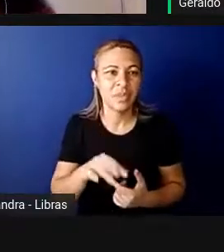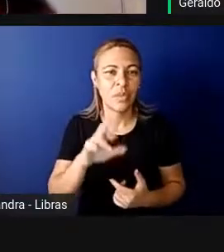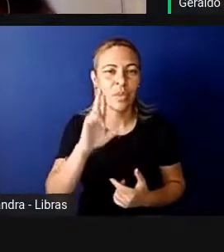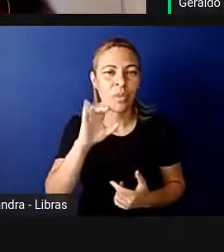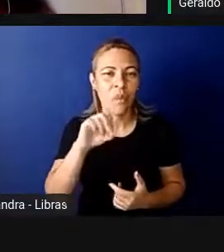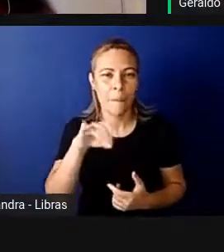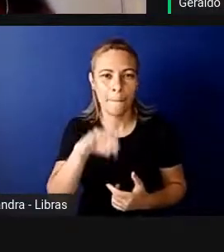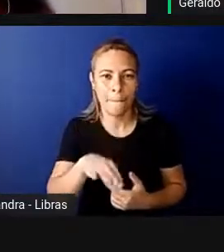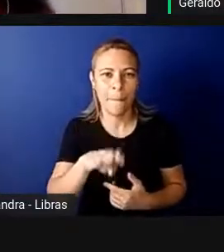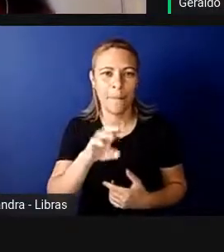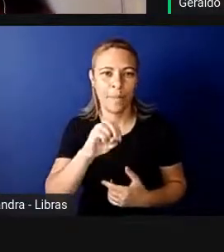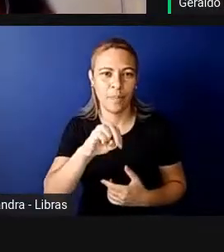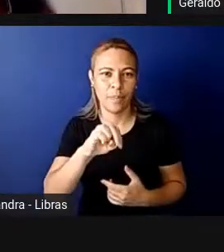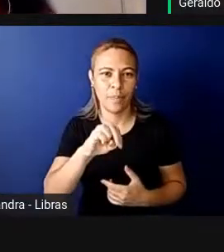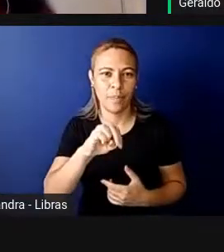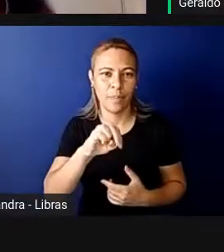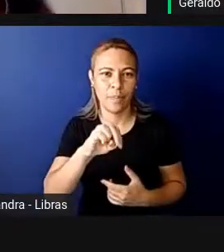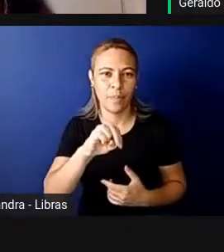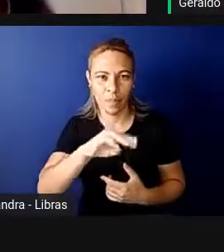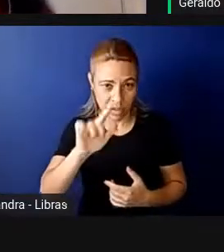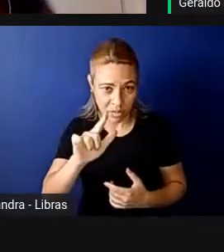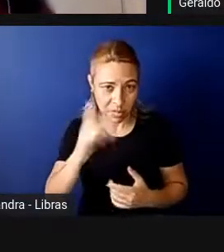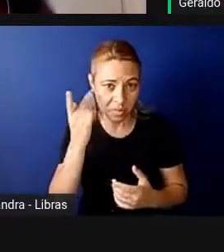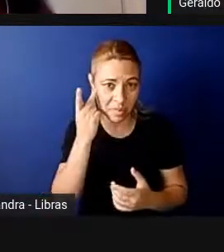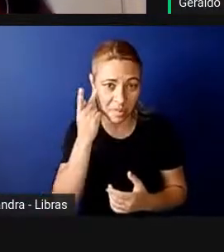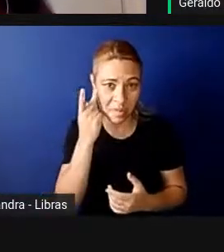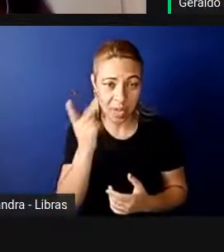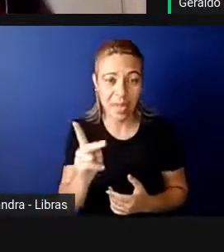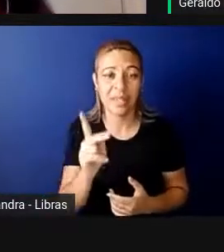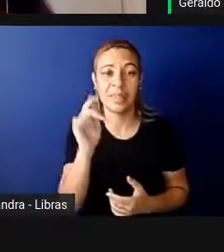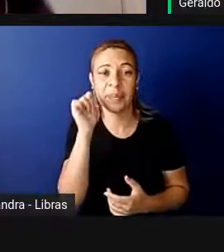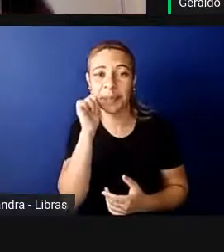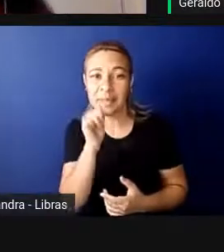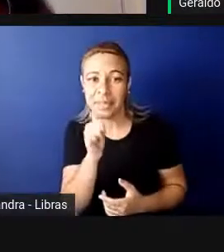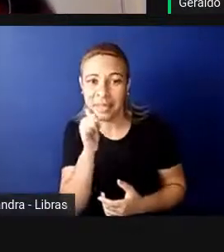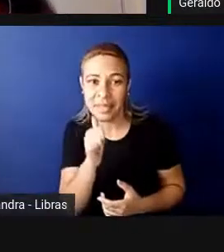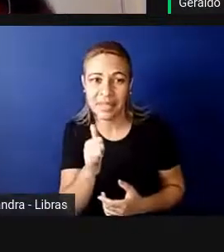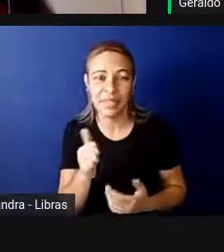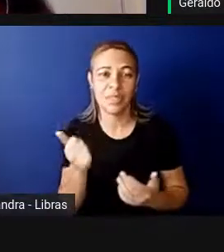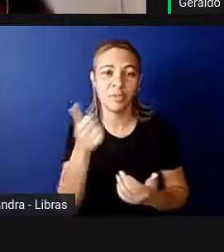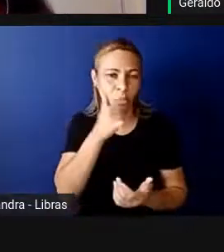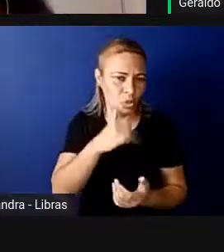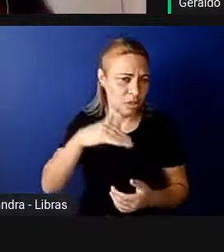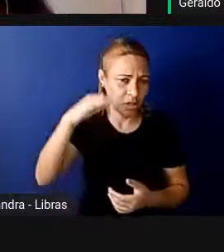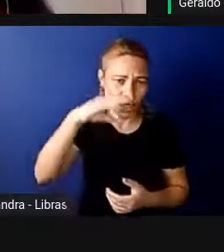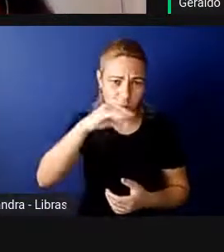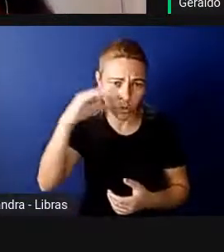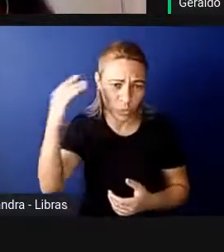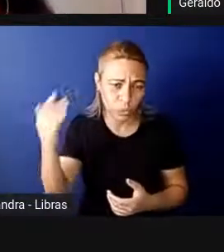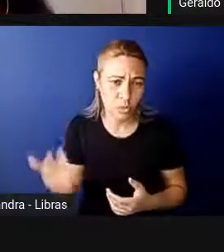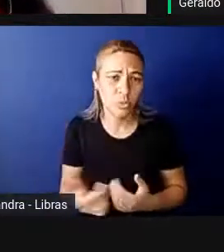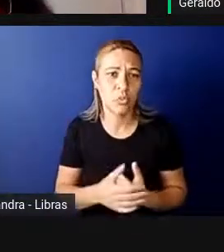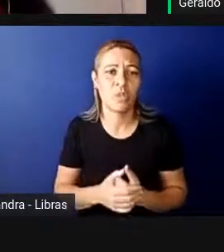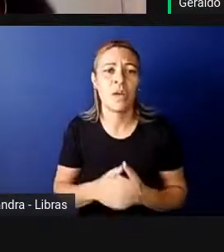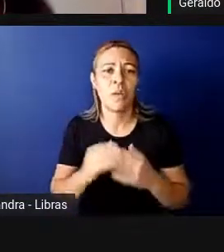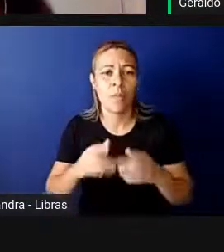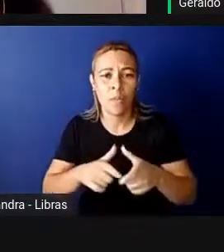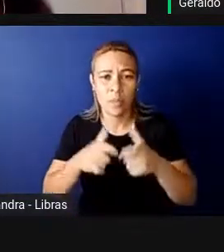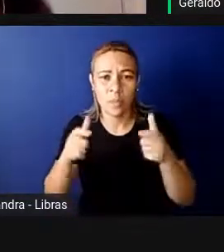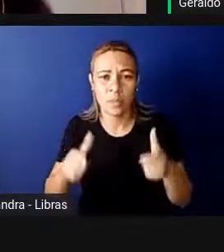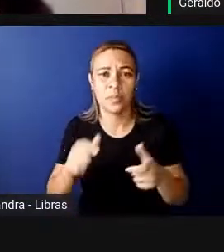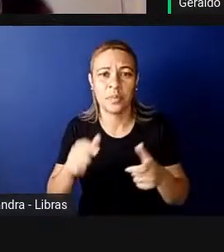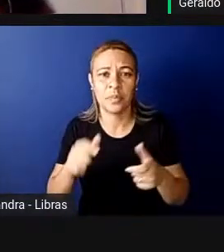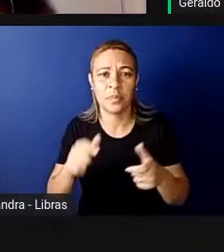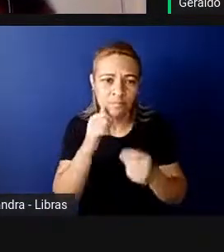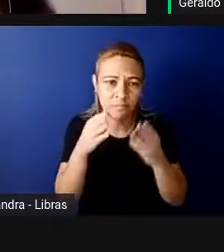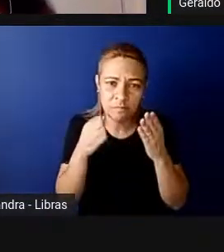para outras mulheres e meninas, sim. Esse é um dos efeitos do aumento da participação das mulheres em qualquer cargo